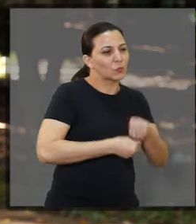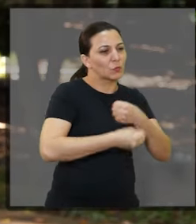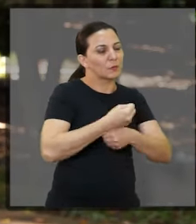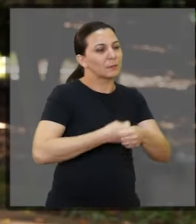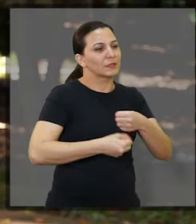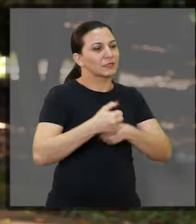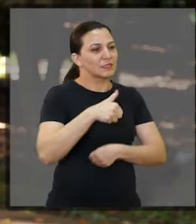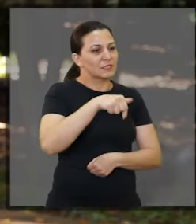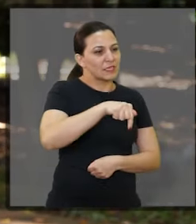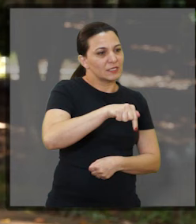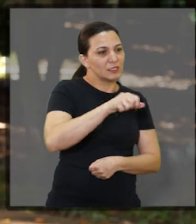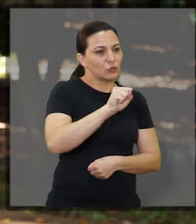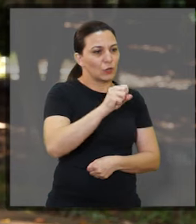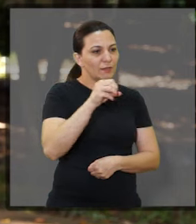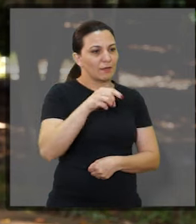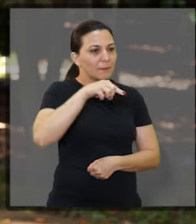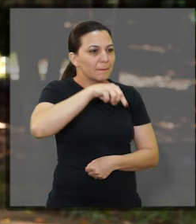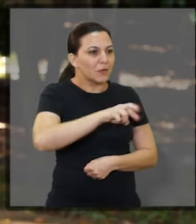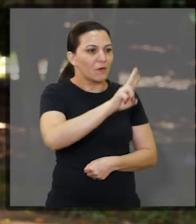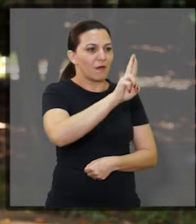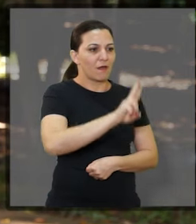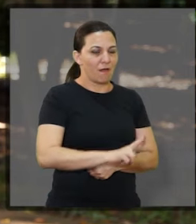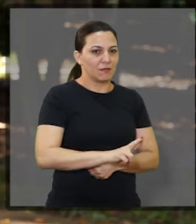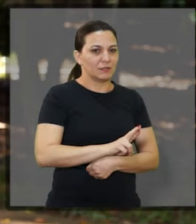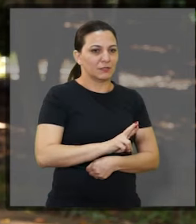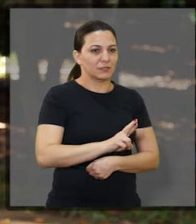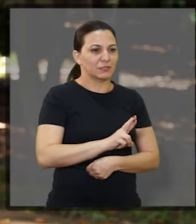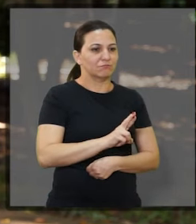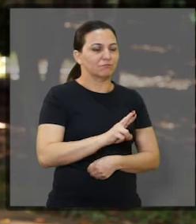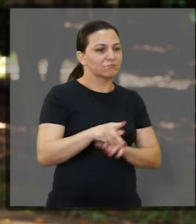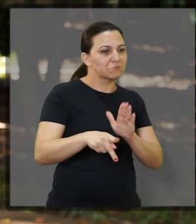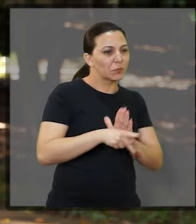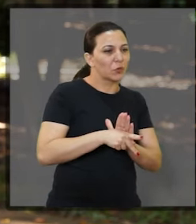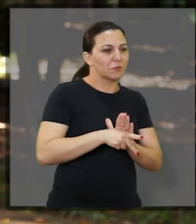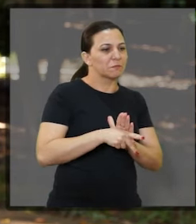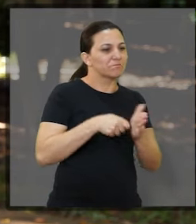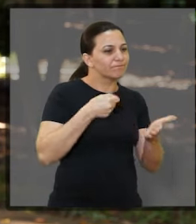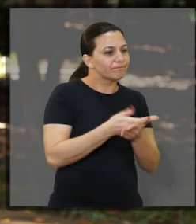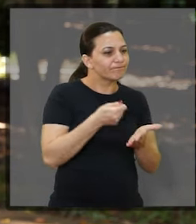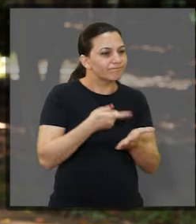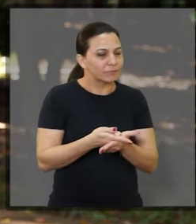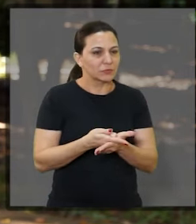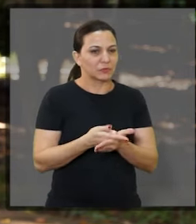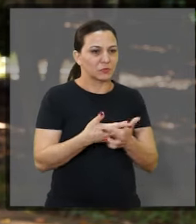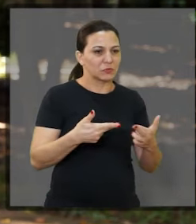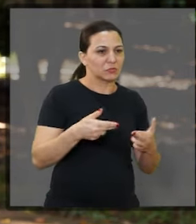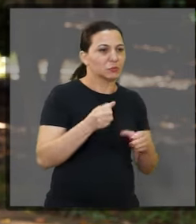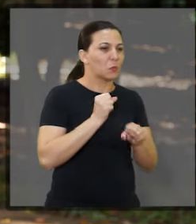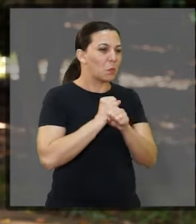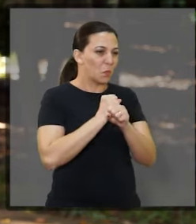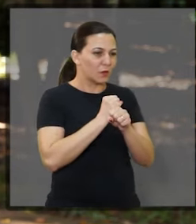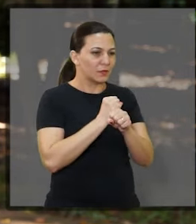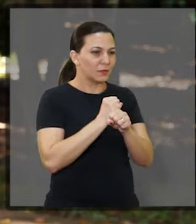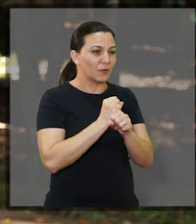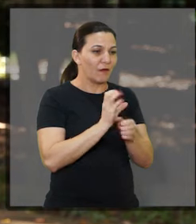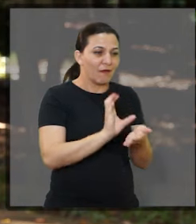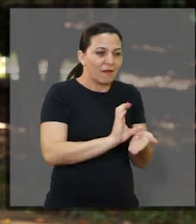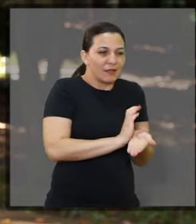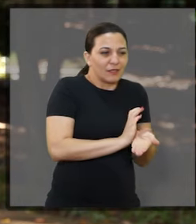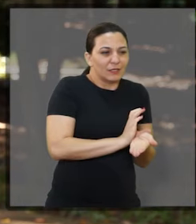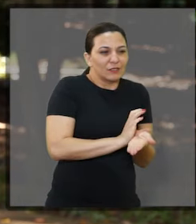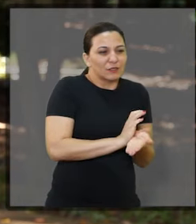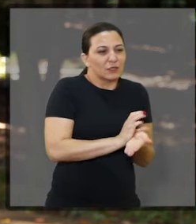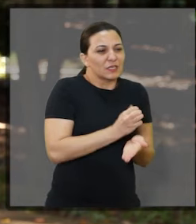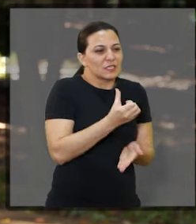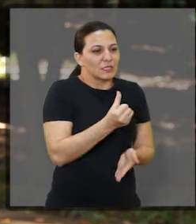780 mil, mais ou menos, o custo. O custo total no ano. E a receita chegou perto de R$